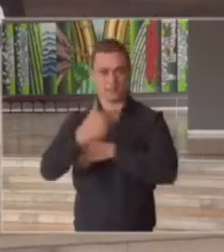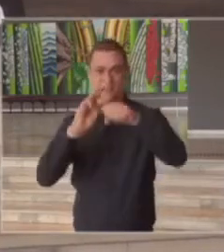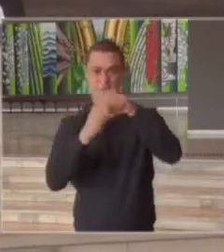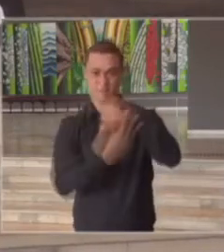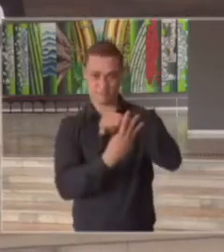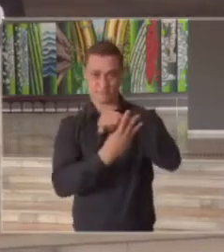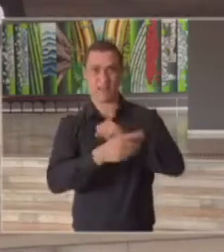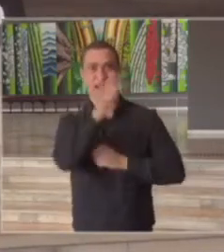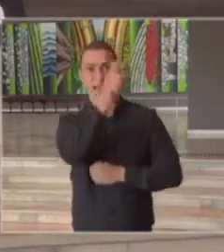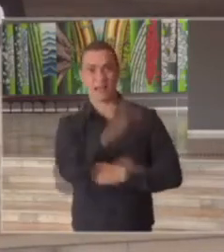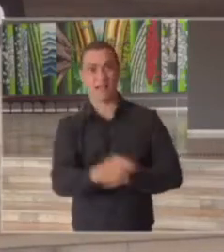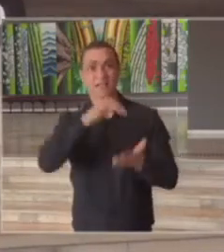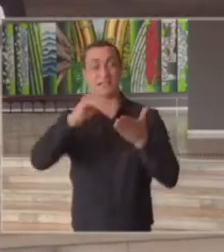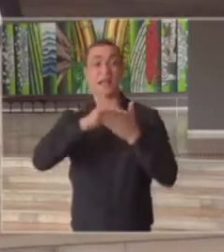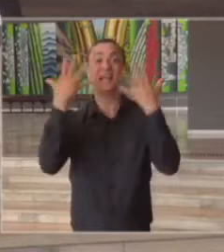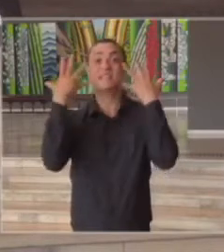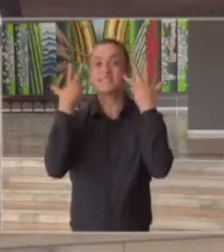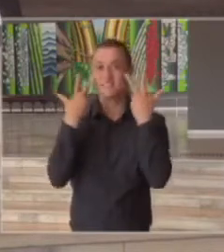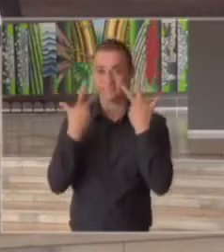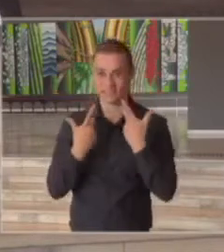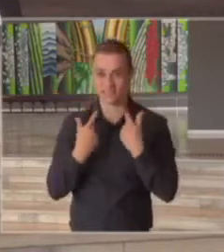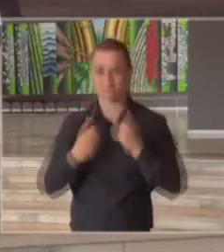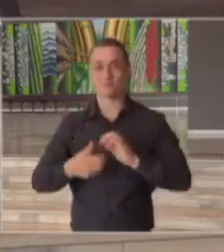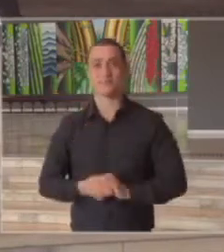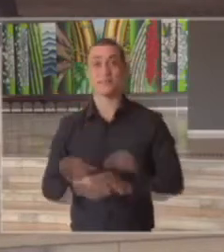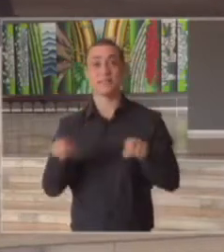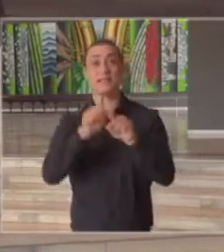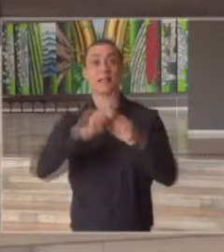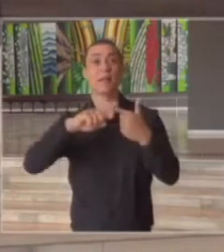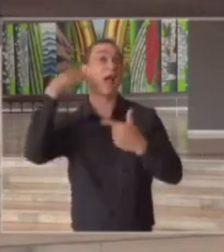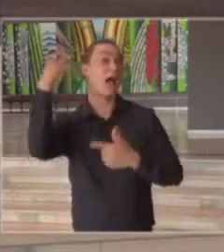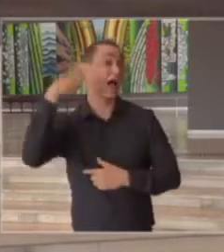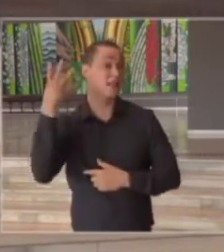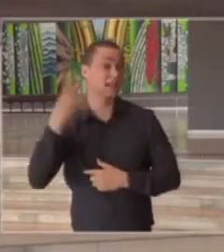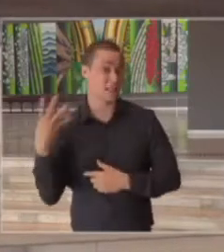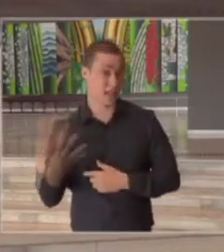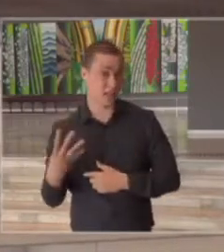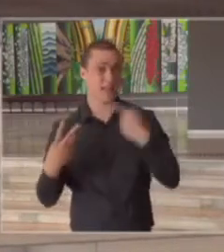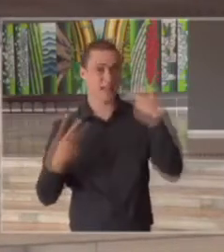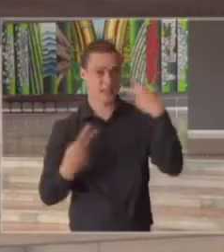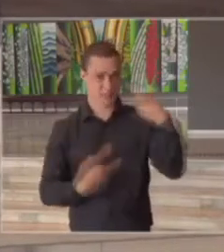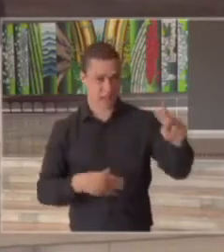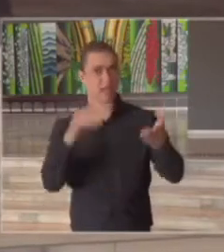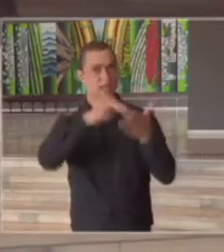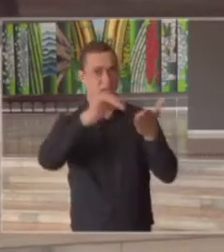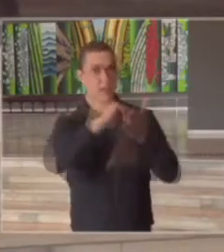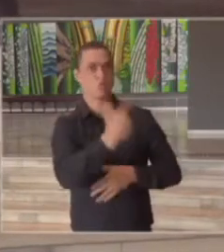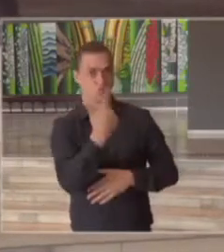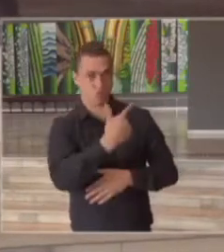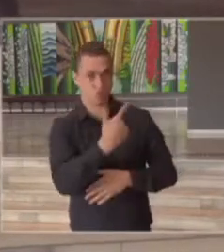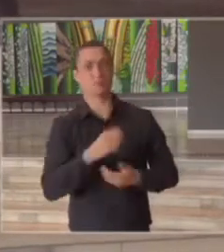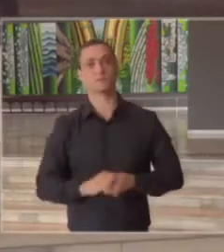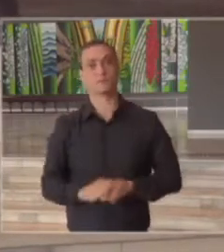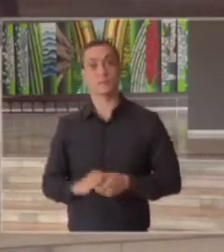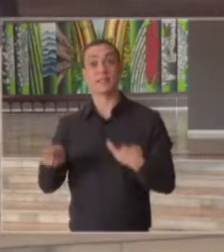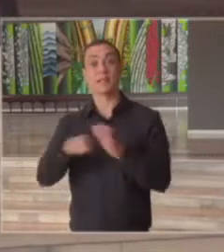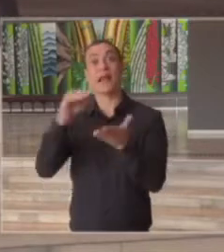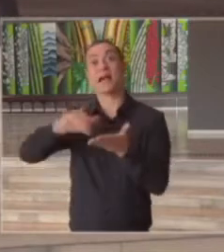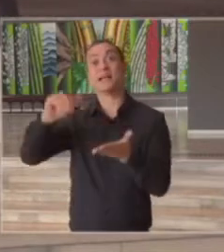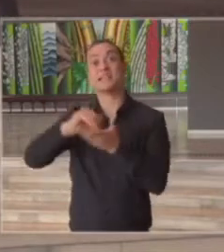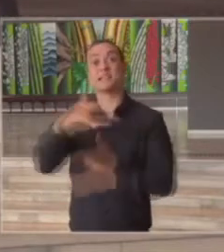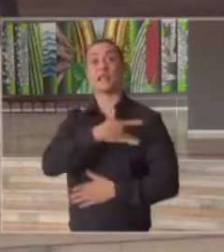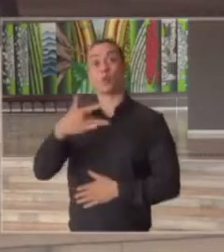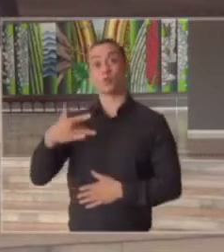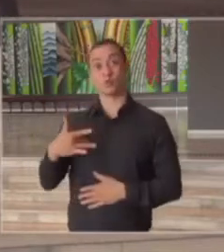a Célia Leão e a Aracélia Costa que é a sua secretária executiva e a secretaria da